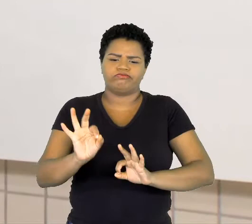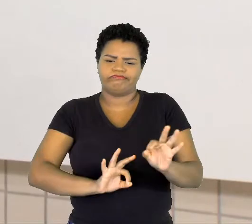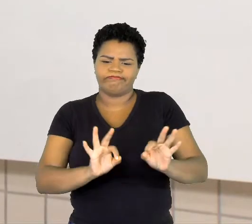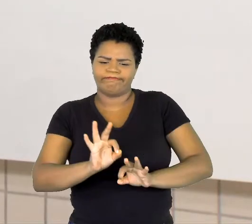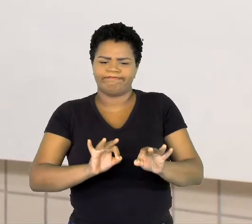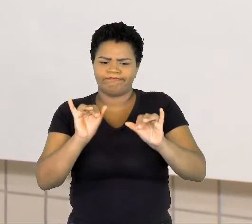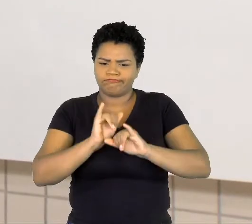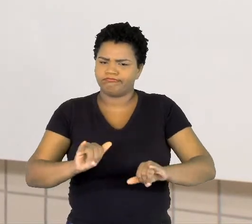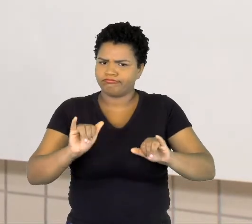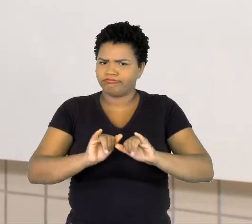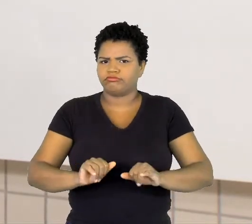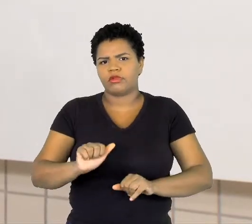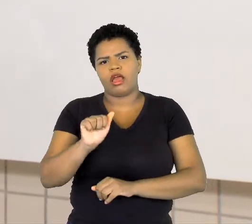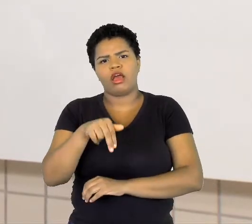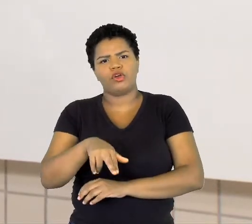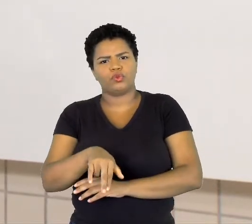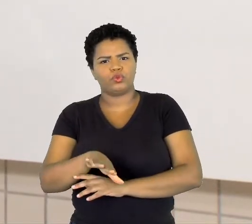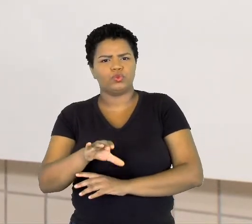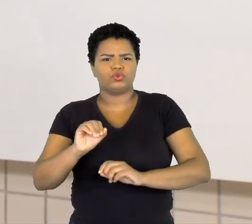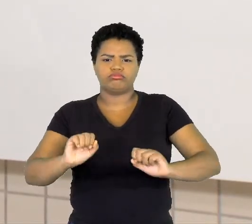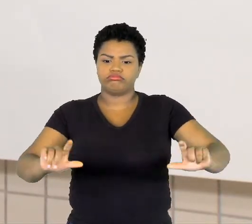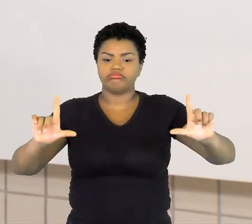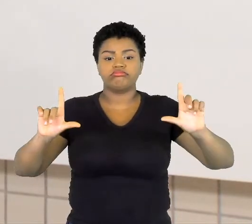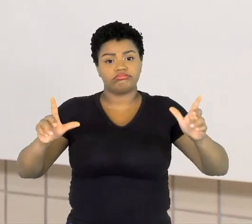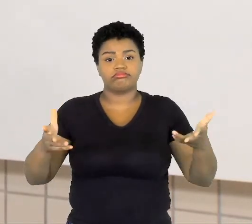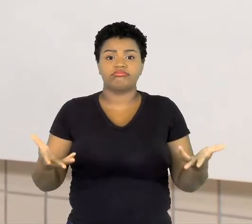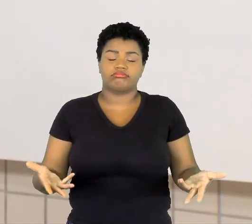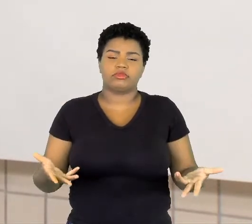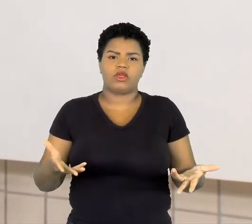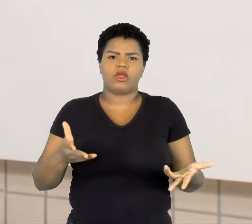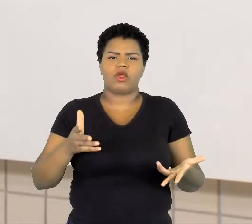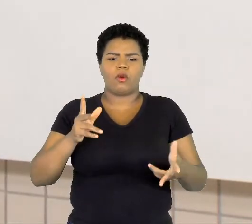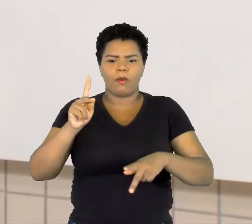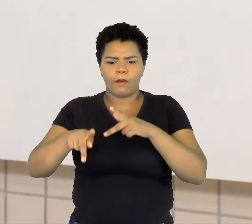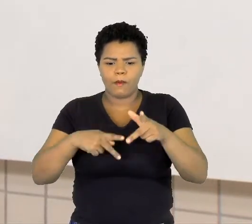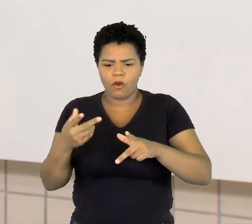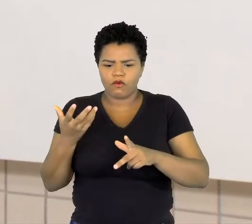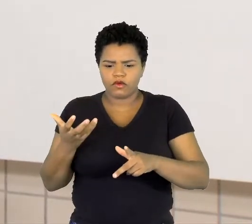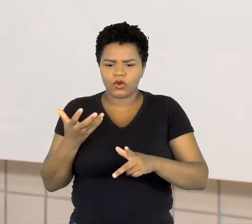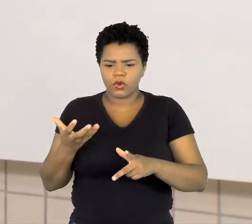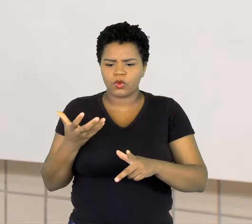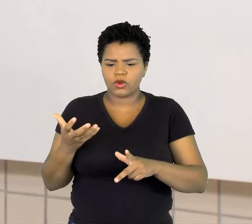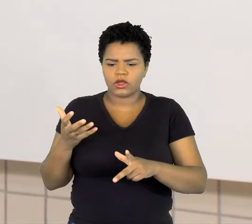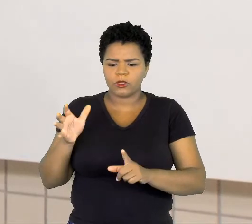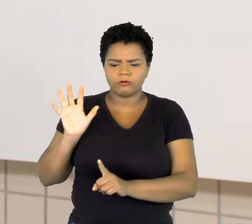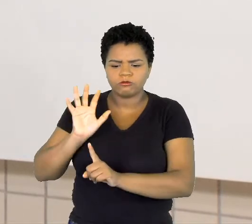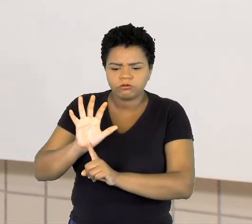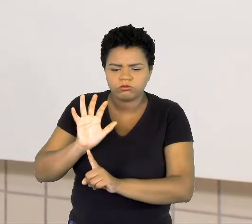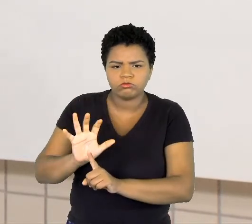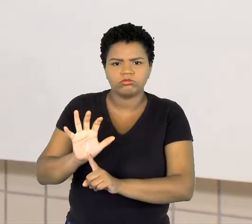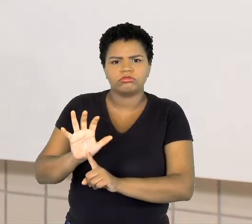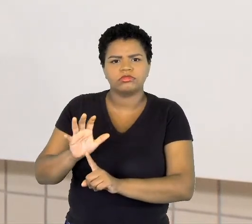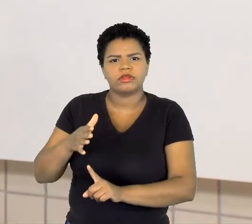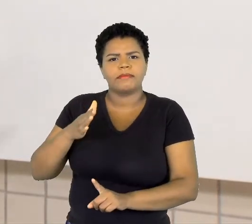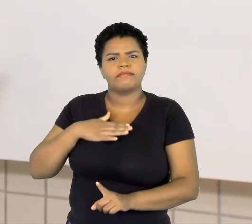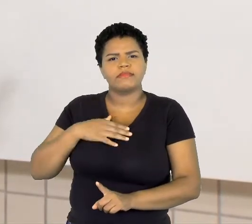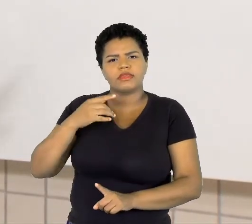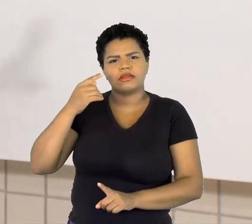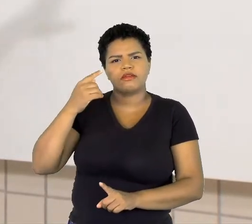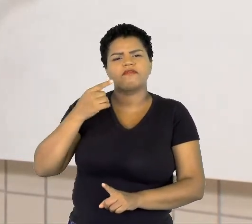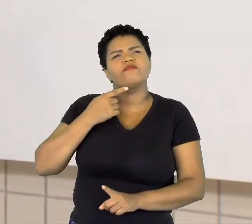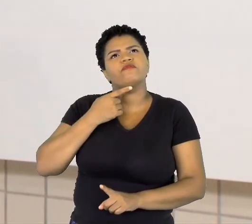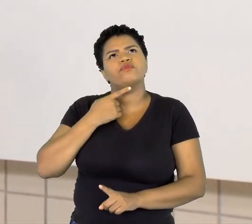cartaz ou o seu anúncio. Que público eu quero atingir? Qual a minha intenção em produzir este anúncio